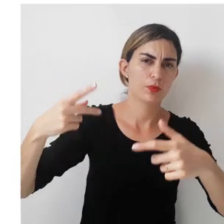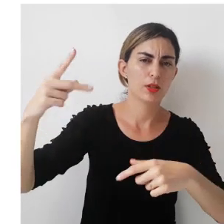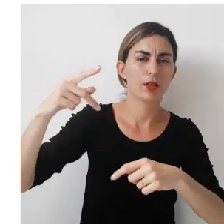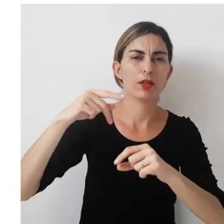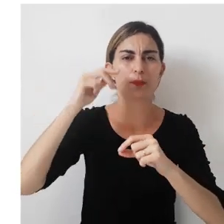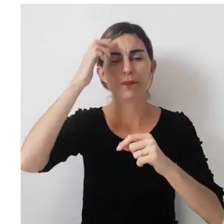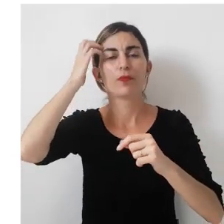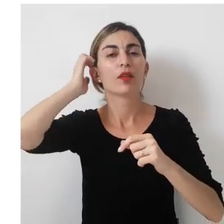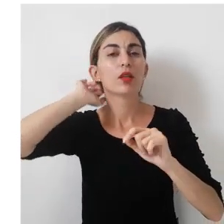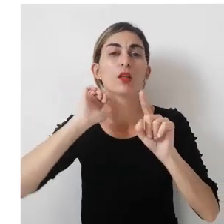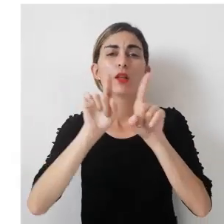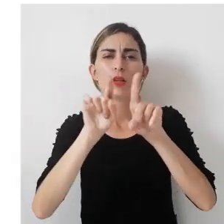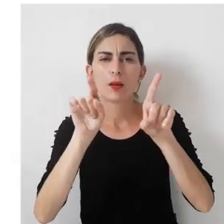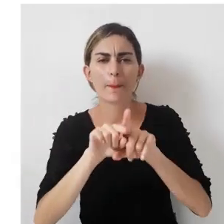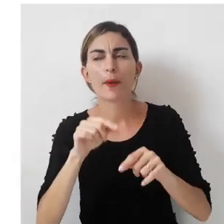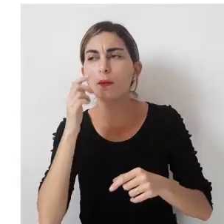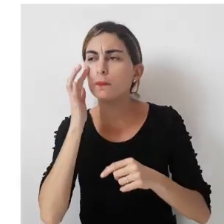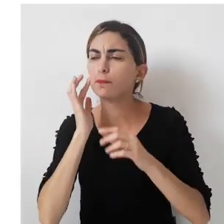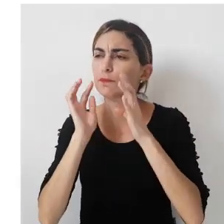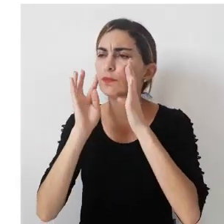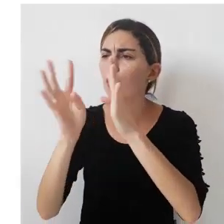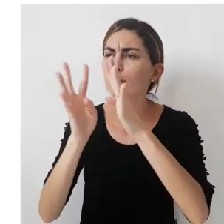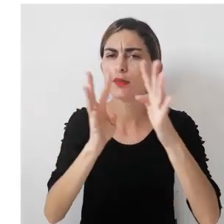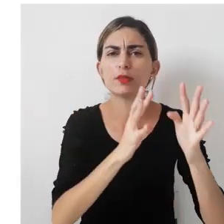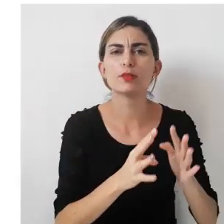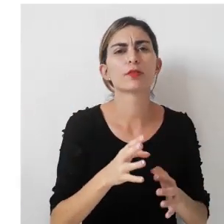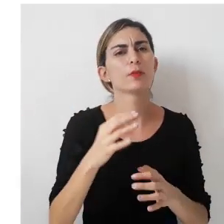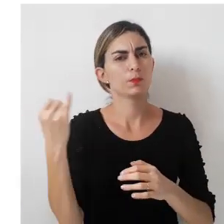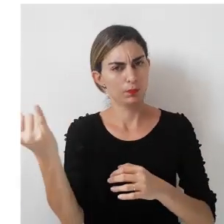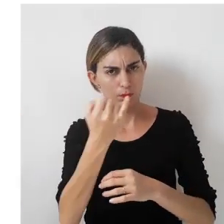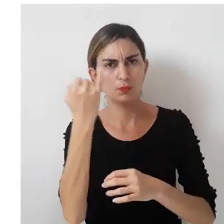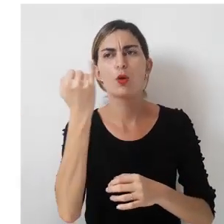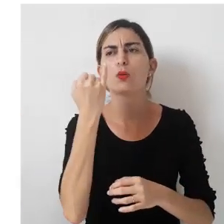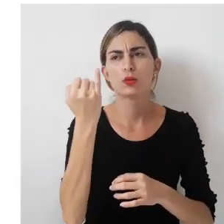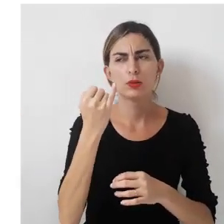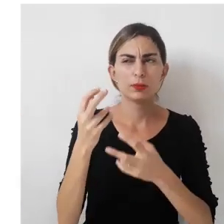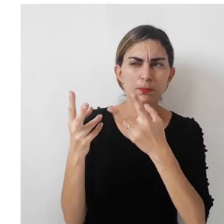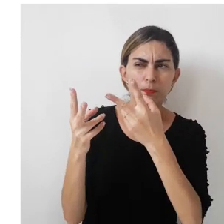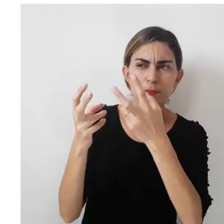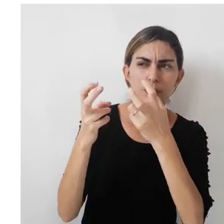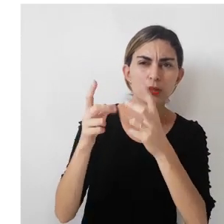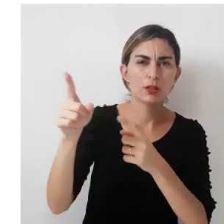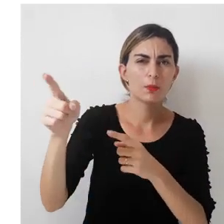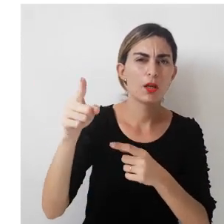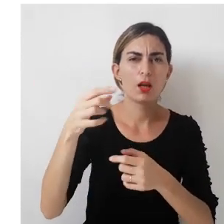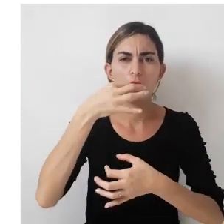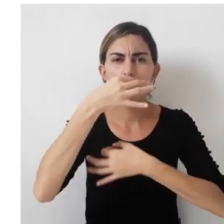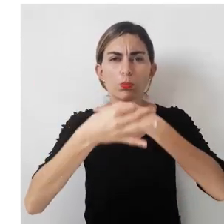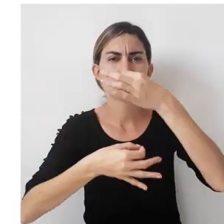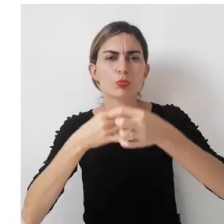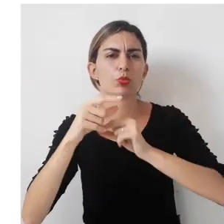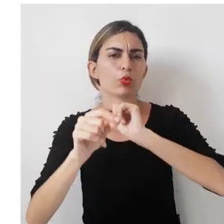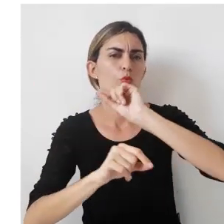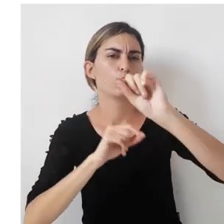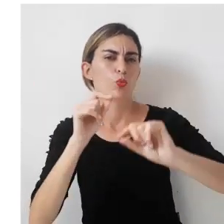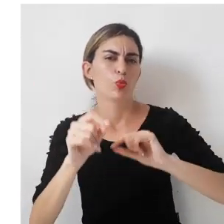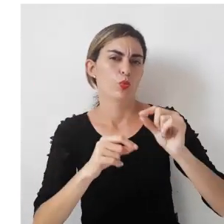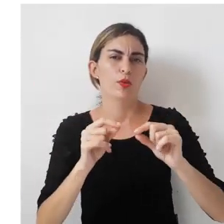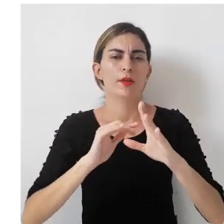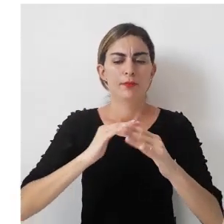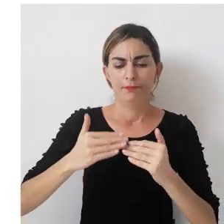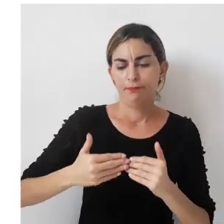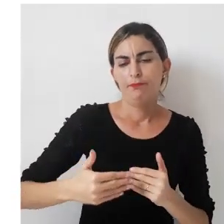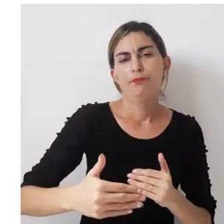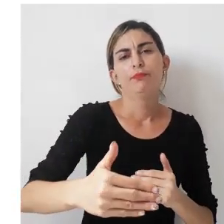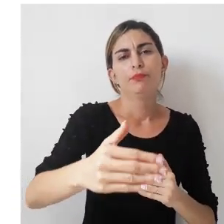seguida, esteja aberto a ouvi-lo, é importante perceber quais são as argumentações dele para que,